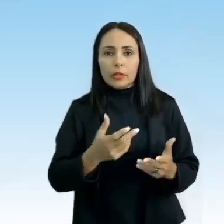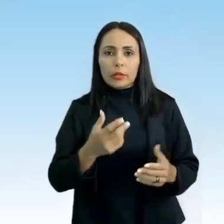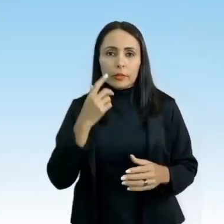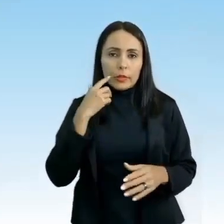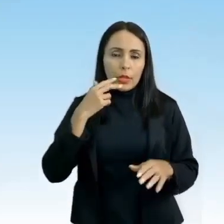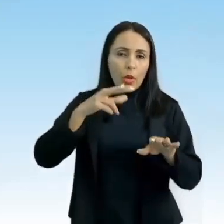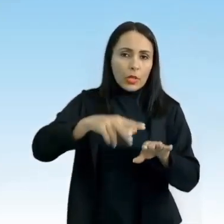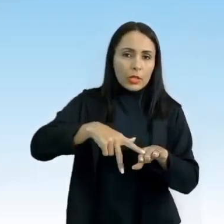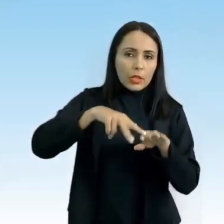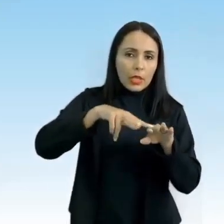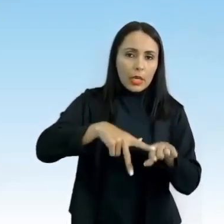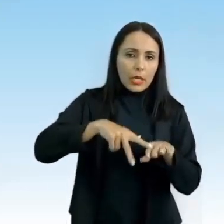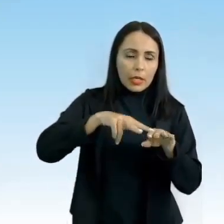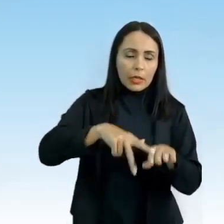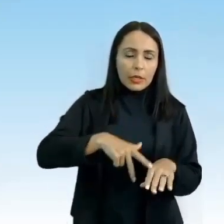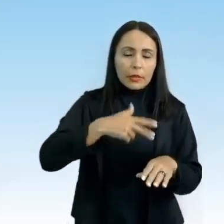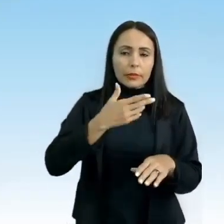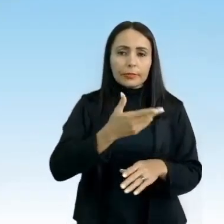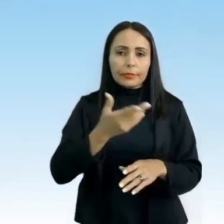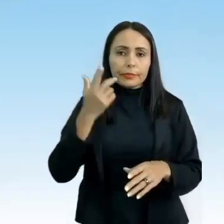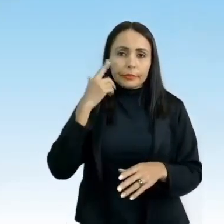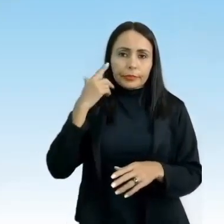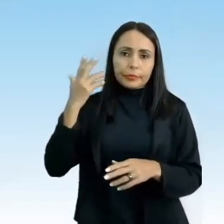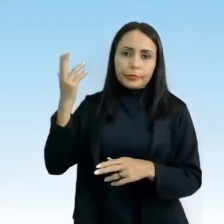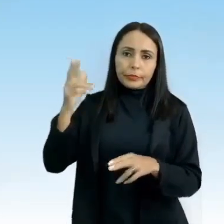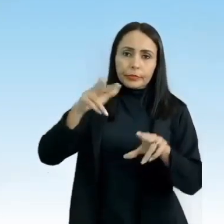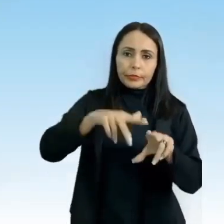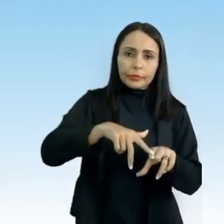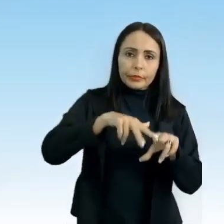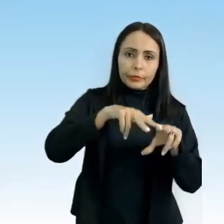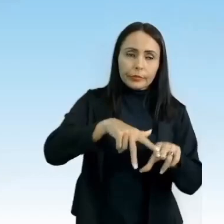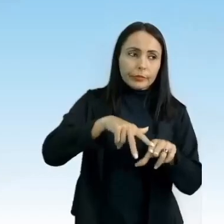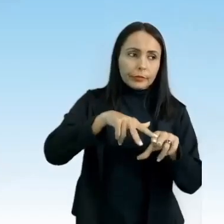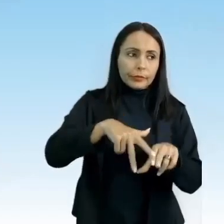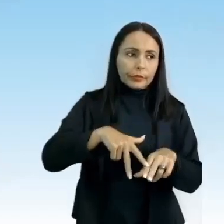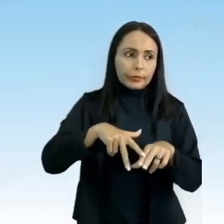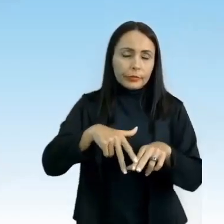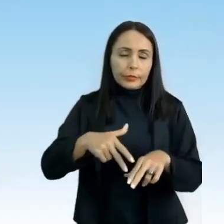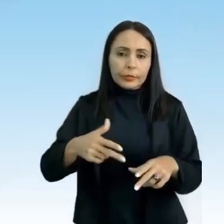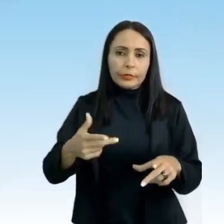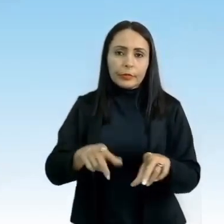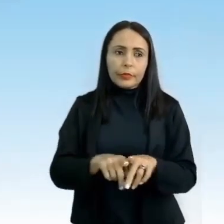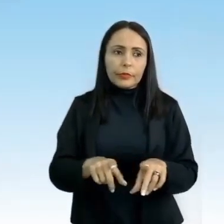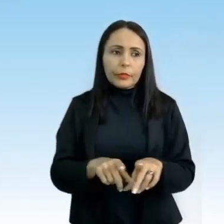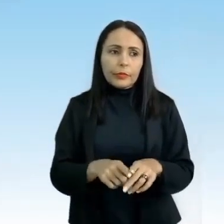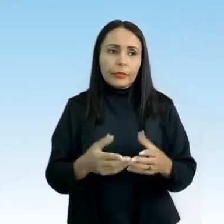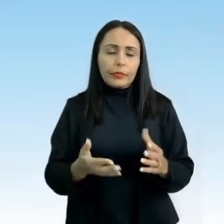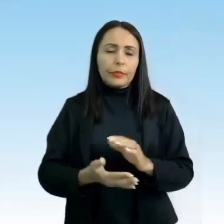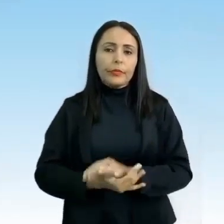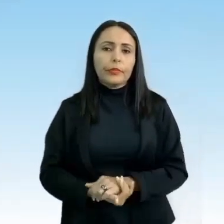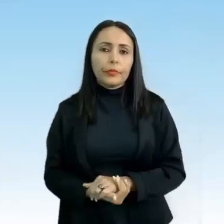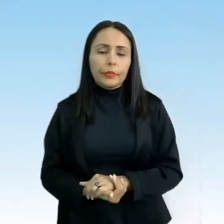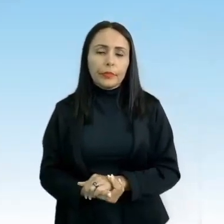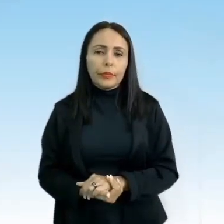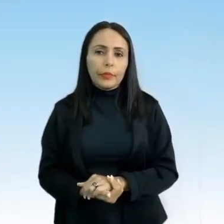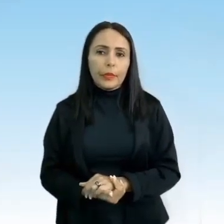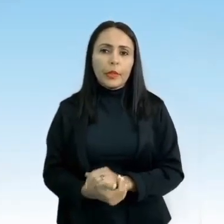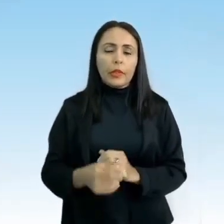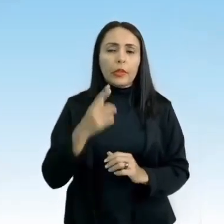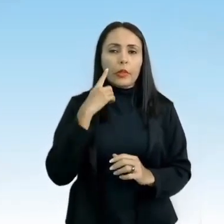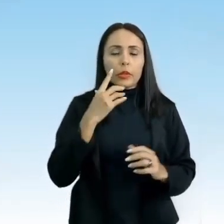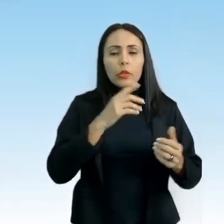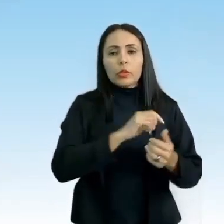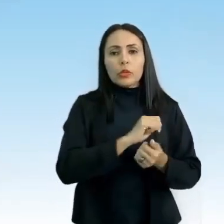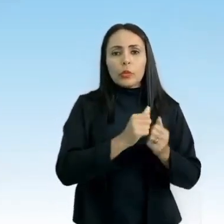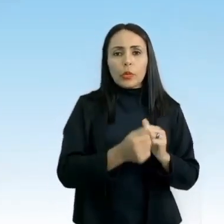Skate. Skate, também denominado no Brasil por skatismo ou skate, é um esporte que